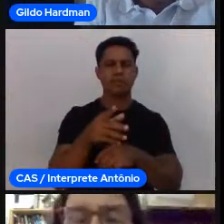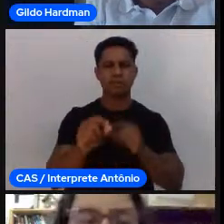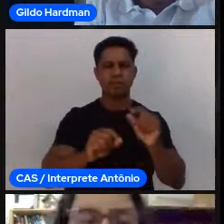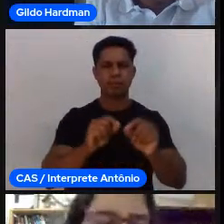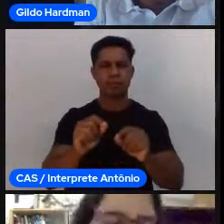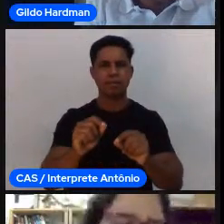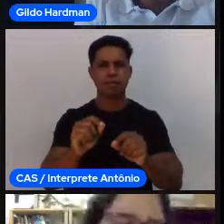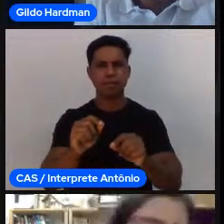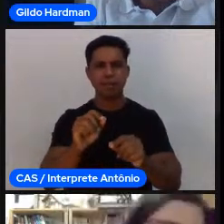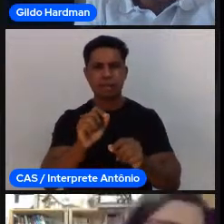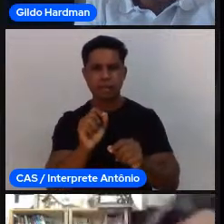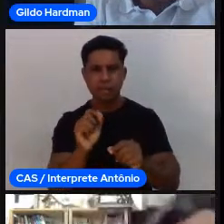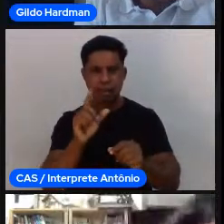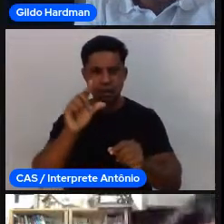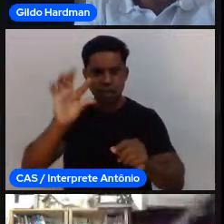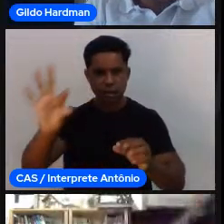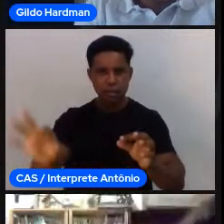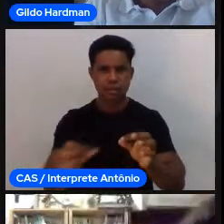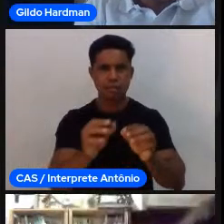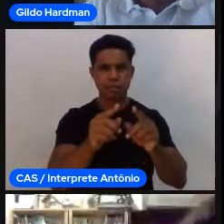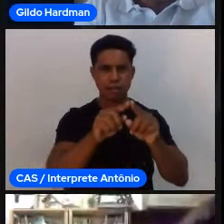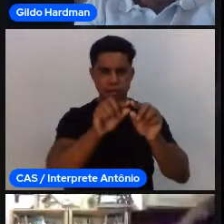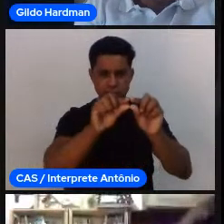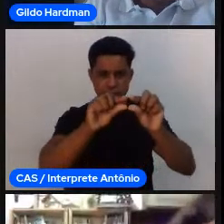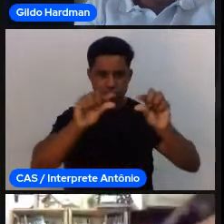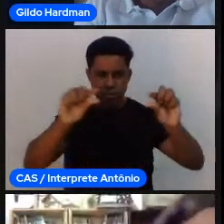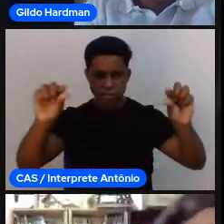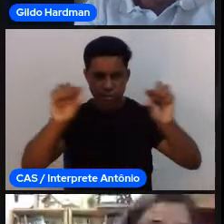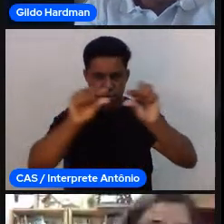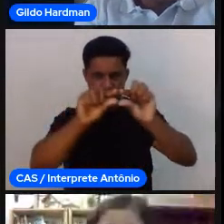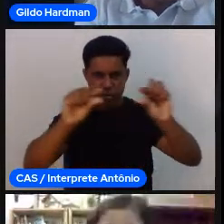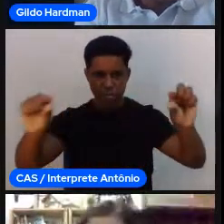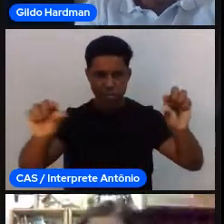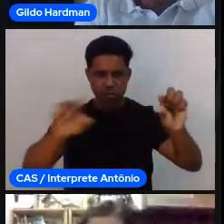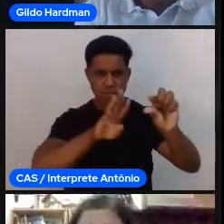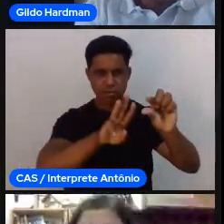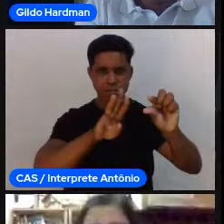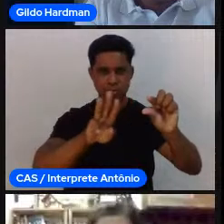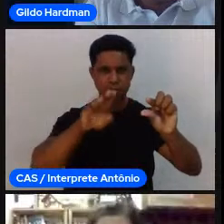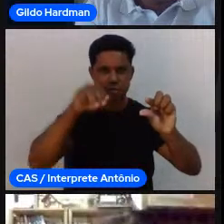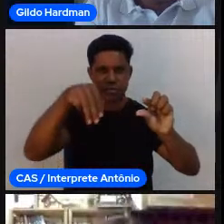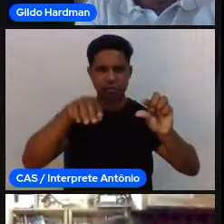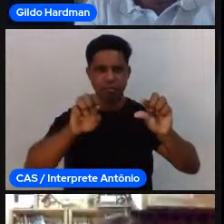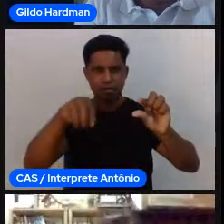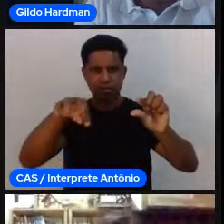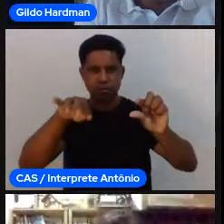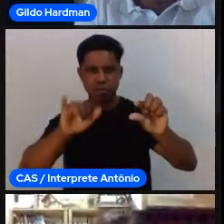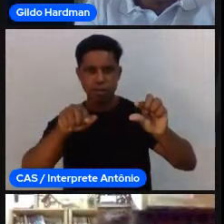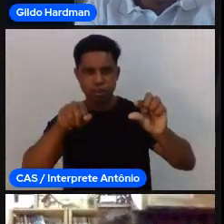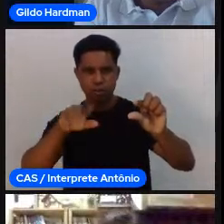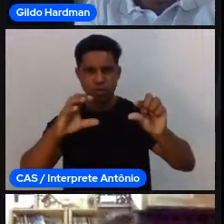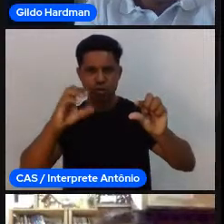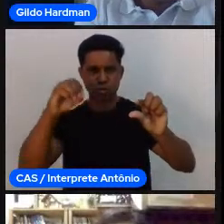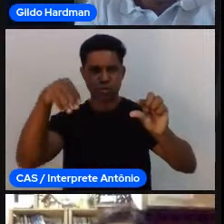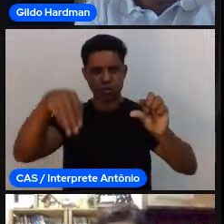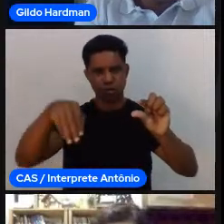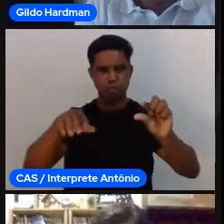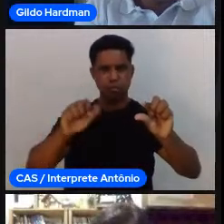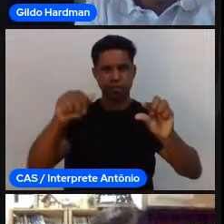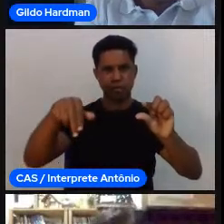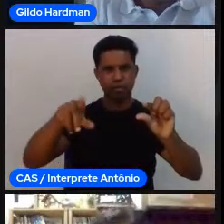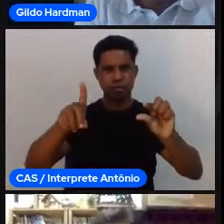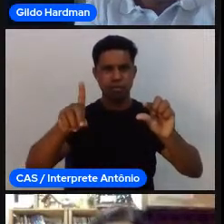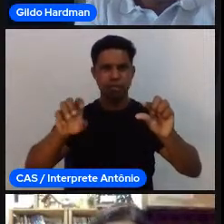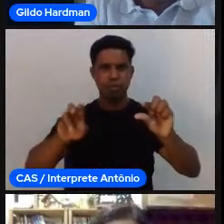código e colocando esse código, vocês já conseguem colocar coisas que vocês fazem no dia a dia, ou quem for gestor ou